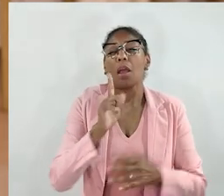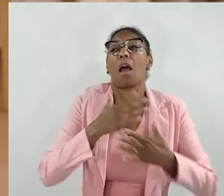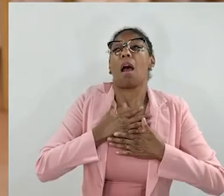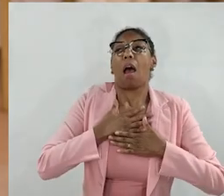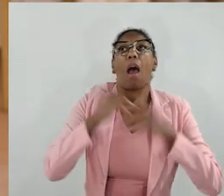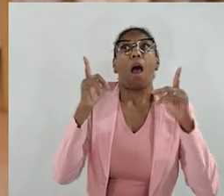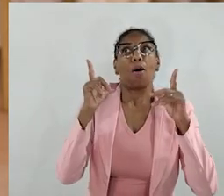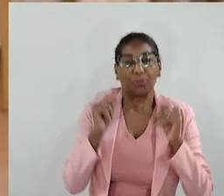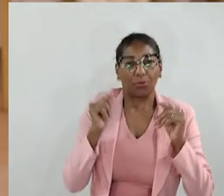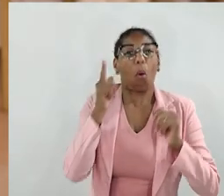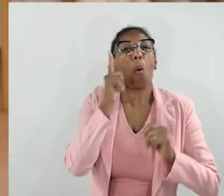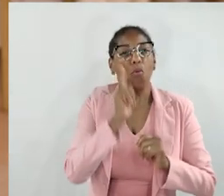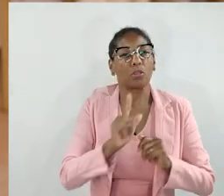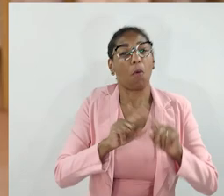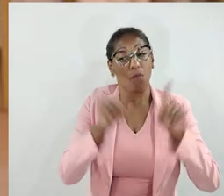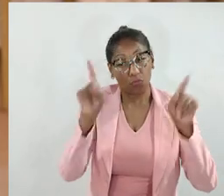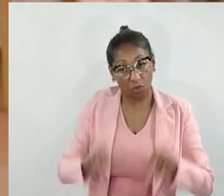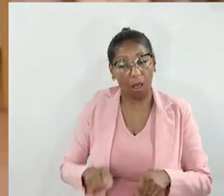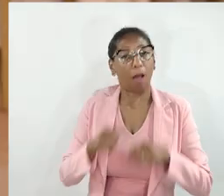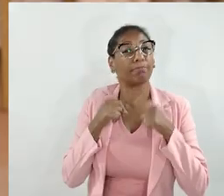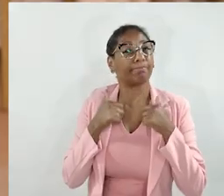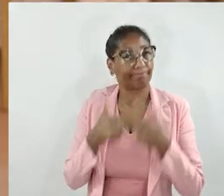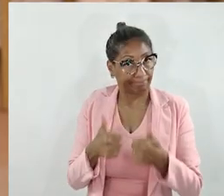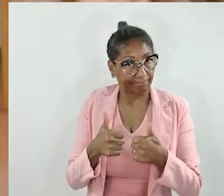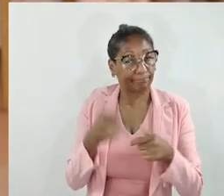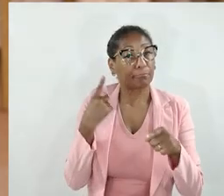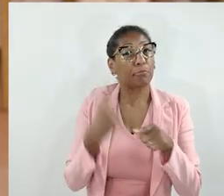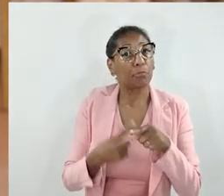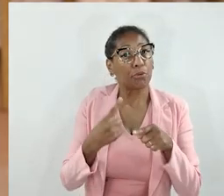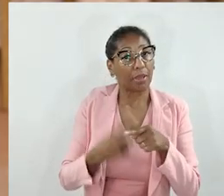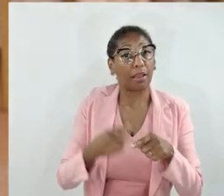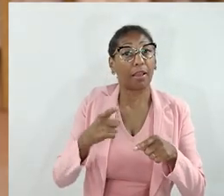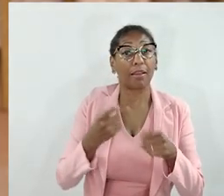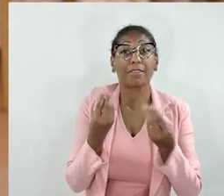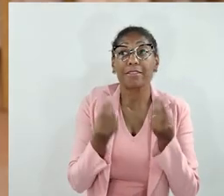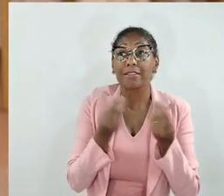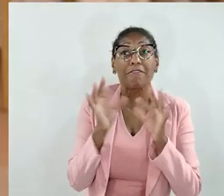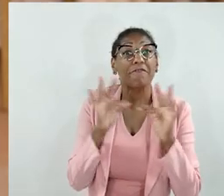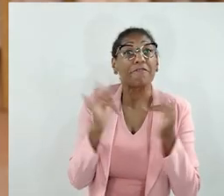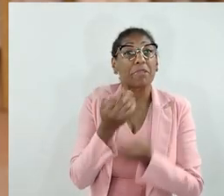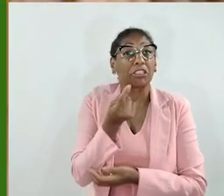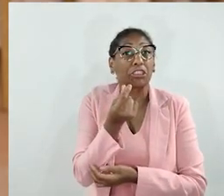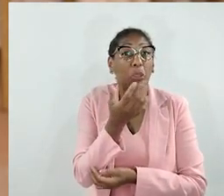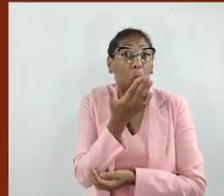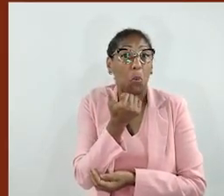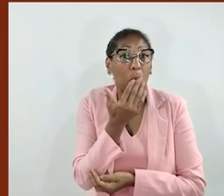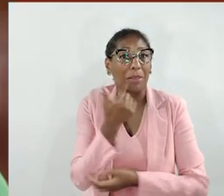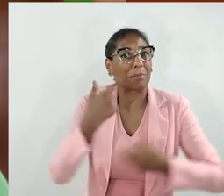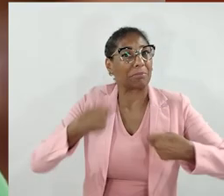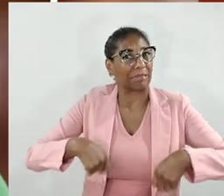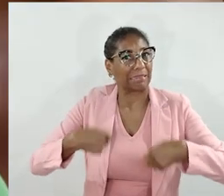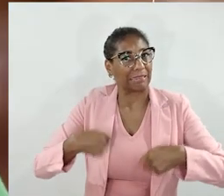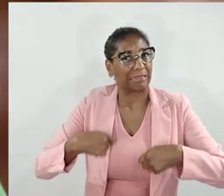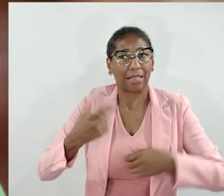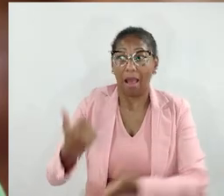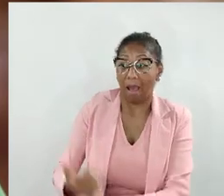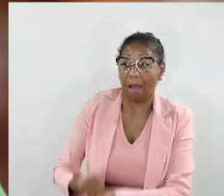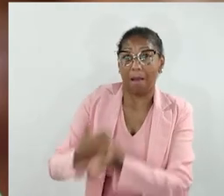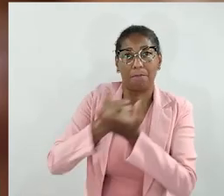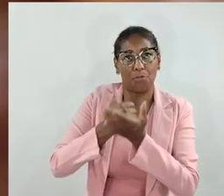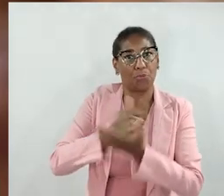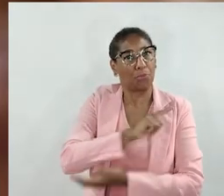a gente continua mantendo os nossos funcionários, porque a gente alimenta todas essas famílias. Eu acho que foi um